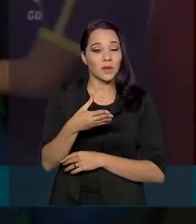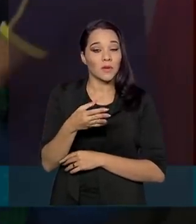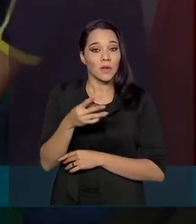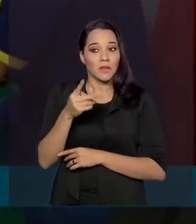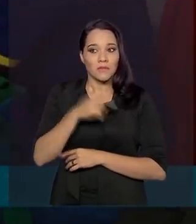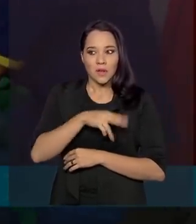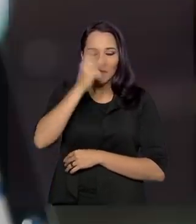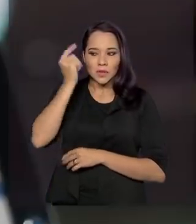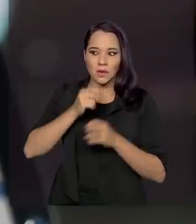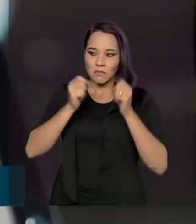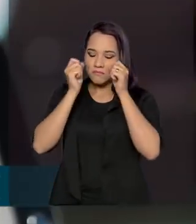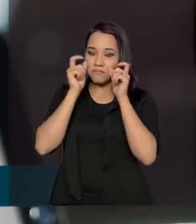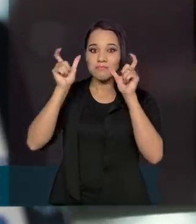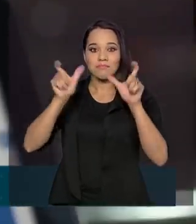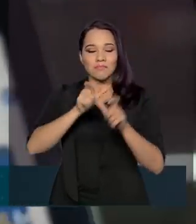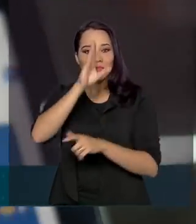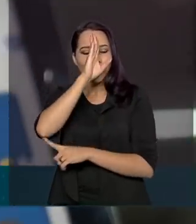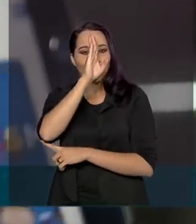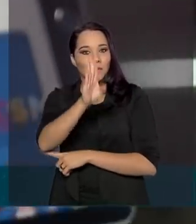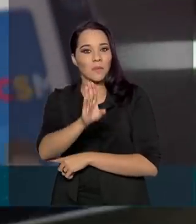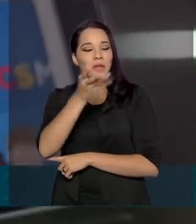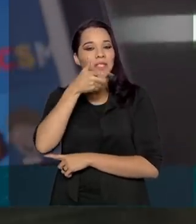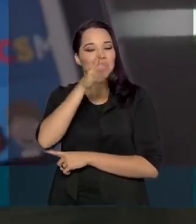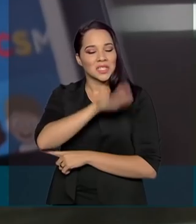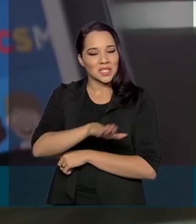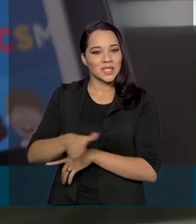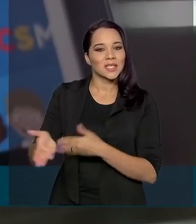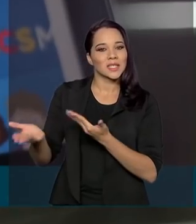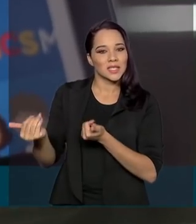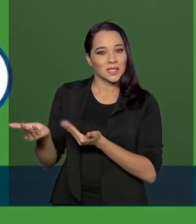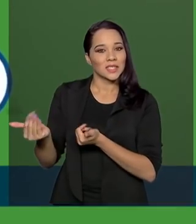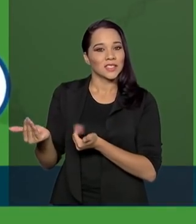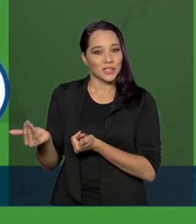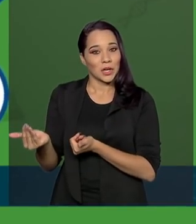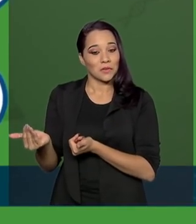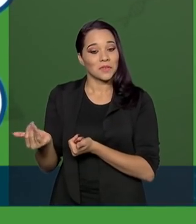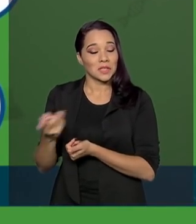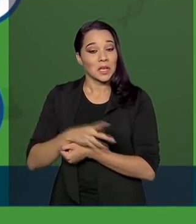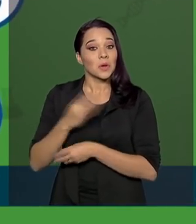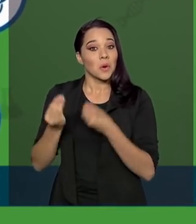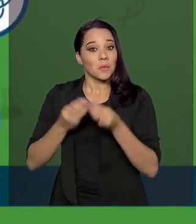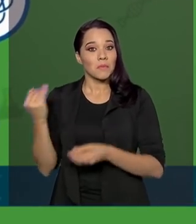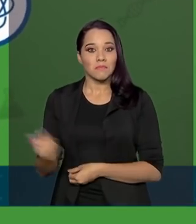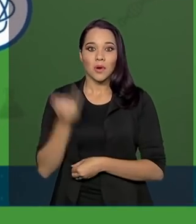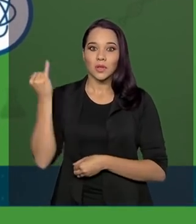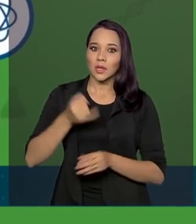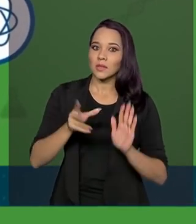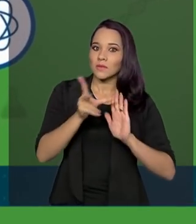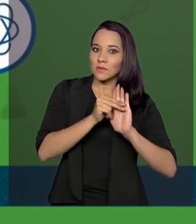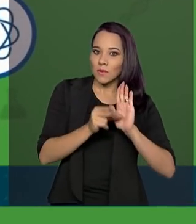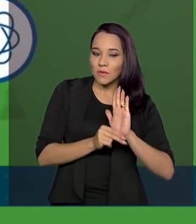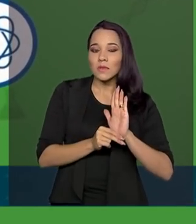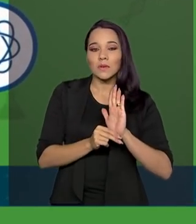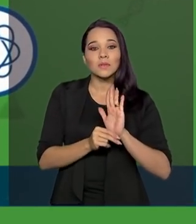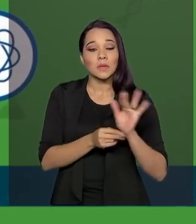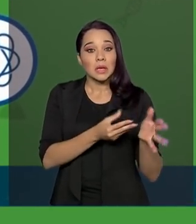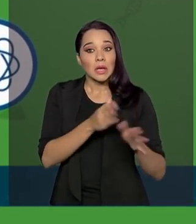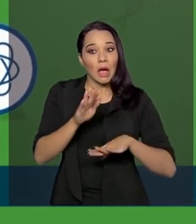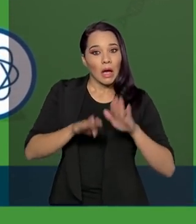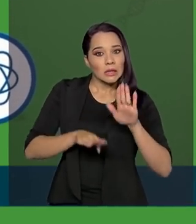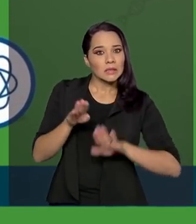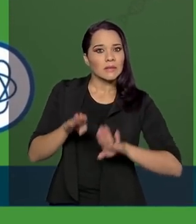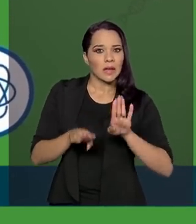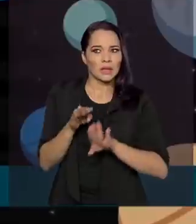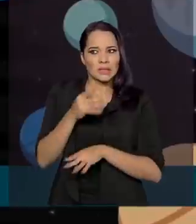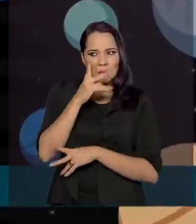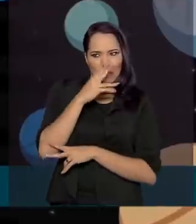chamar a atenção, principalmente de crianças e jovens, para a importância dos conteúdos, que muitas vezes